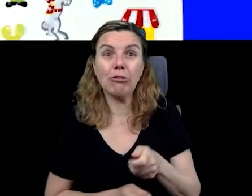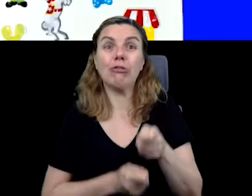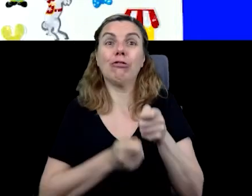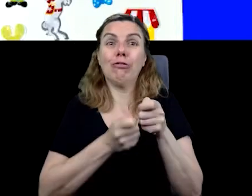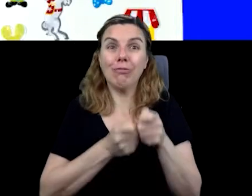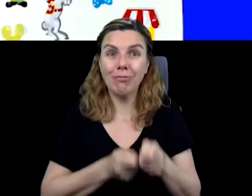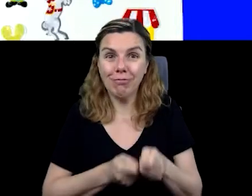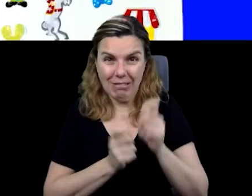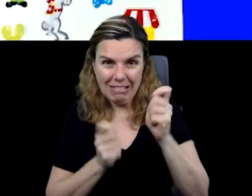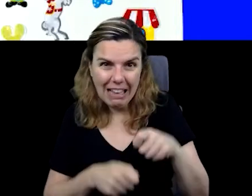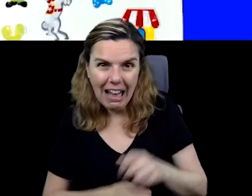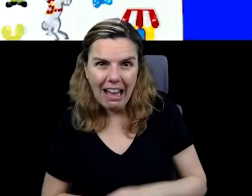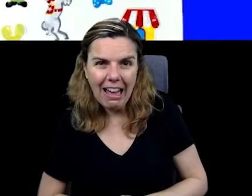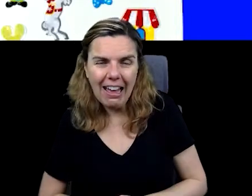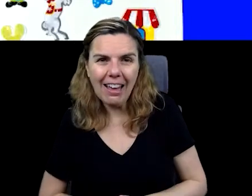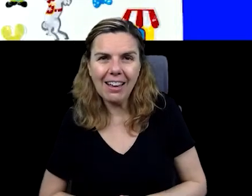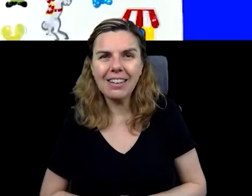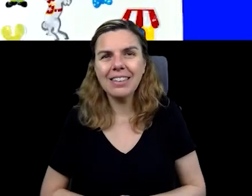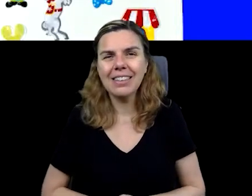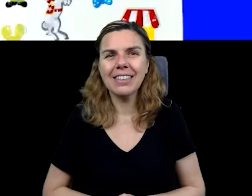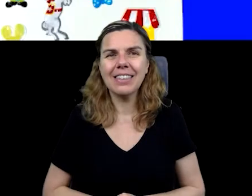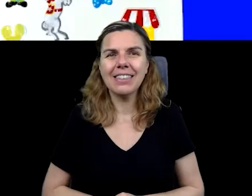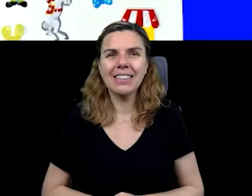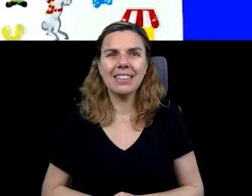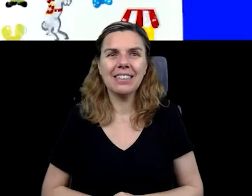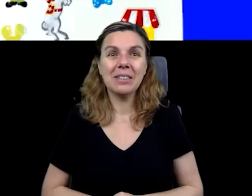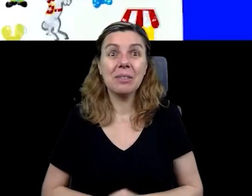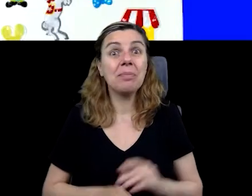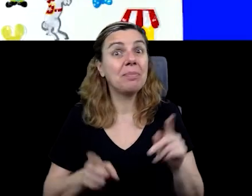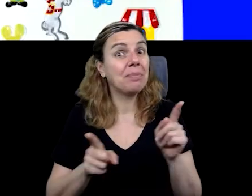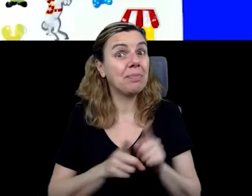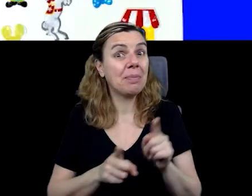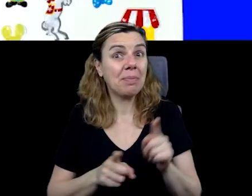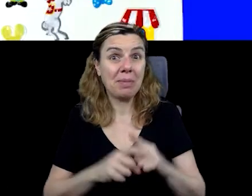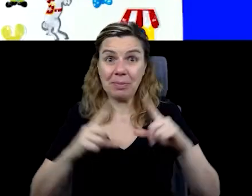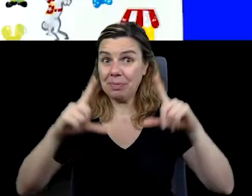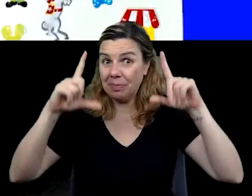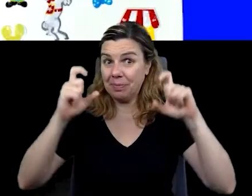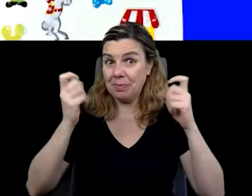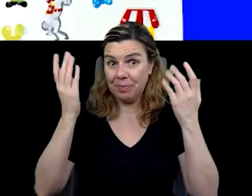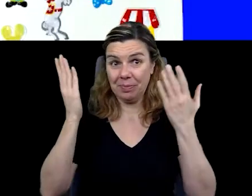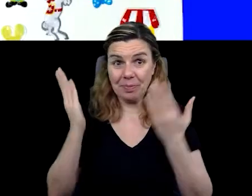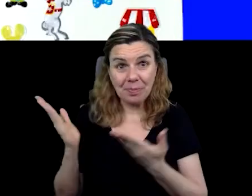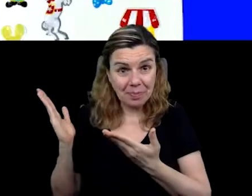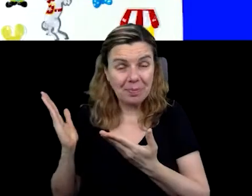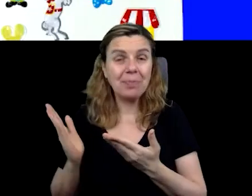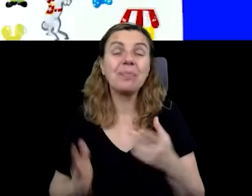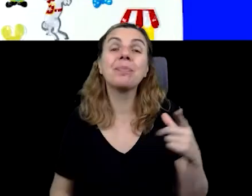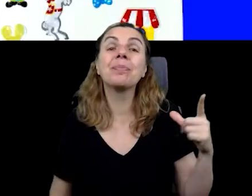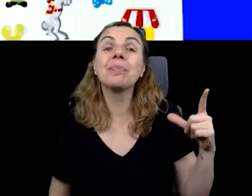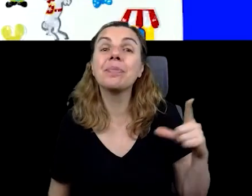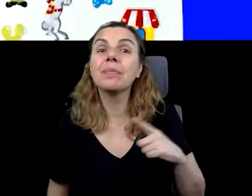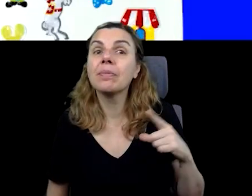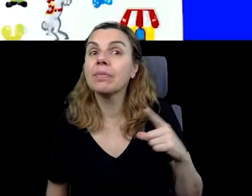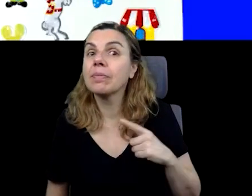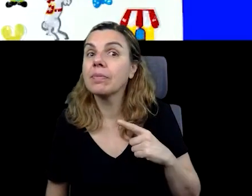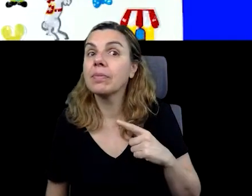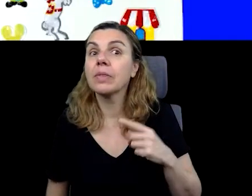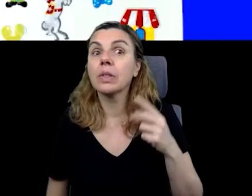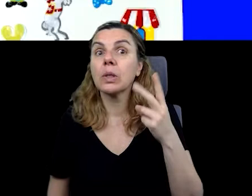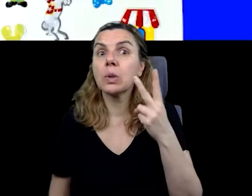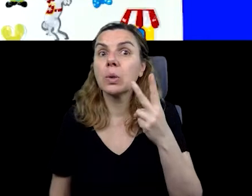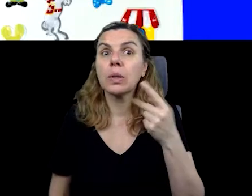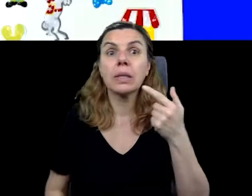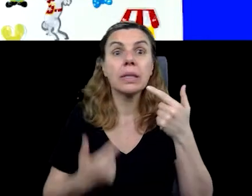Vocês repararam que na nossa imagem nós temos duas línguas